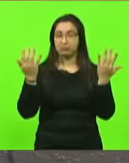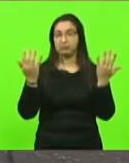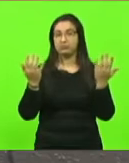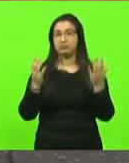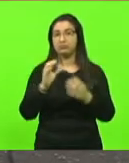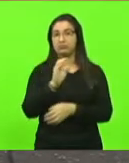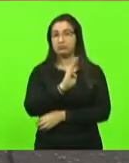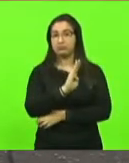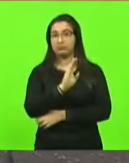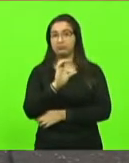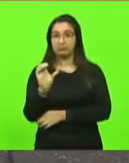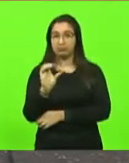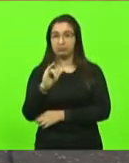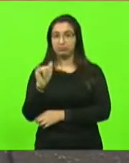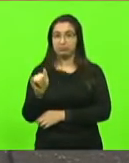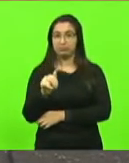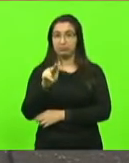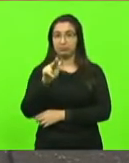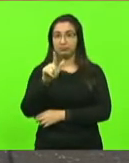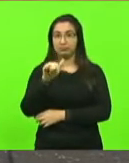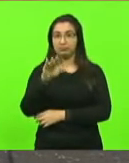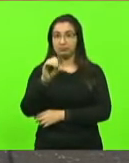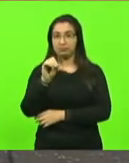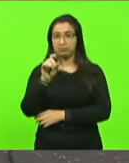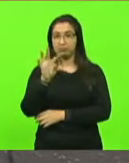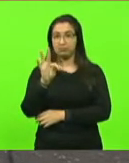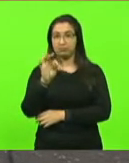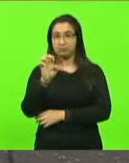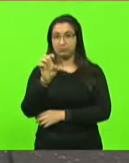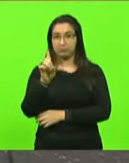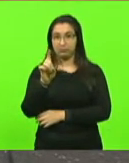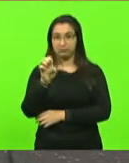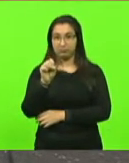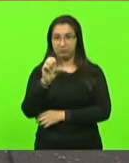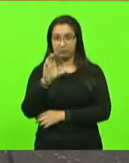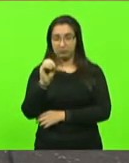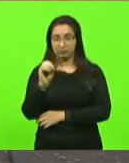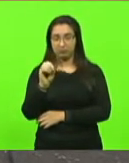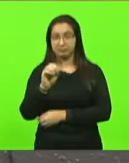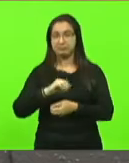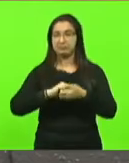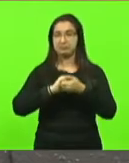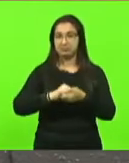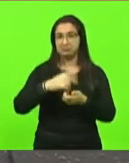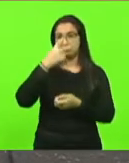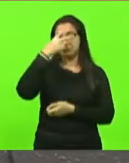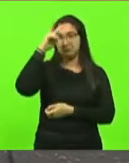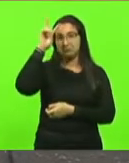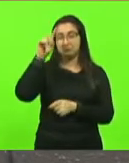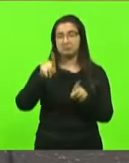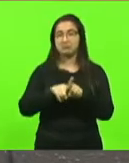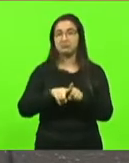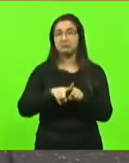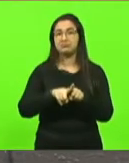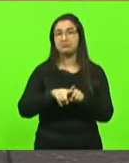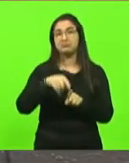Eu agradeço ao deputado Vicente Carprezo, também agradeço ao deputado Maurício Scudlark,